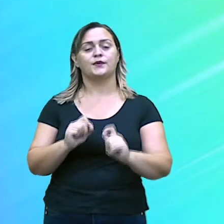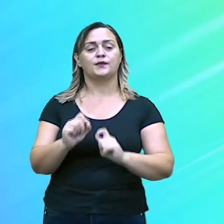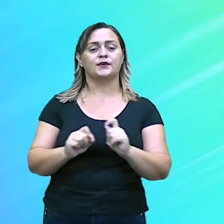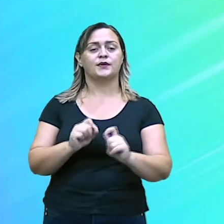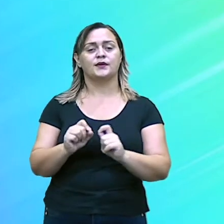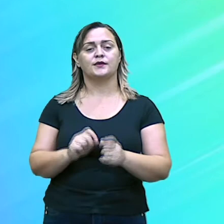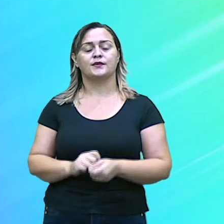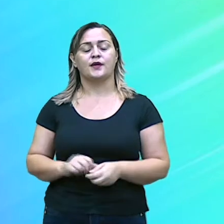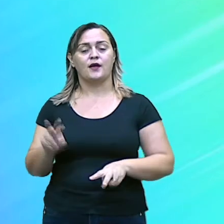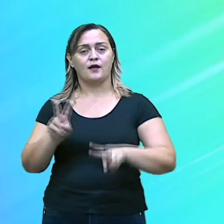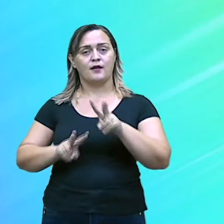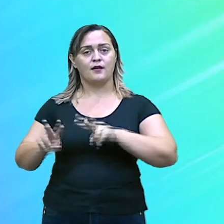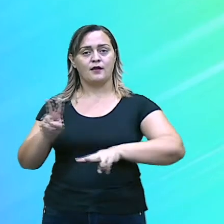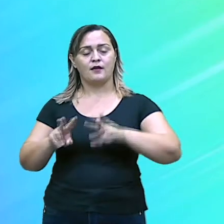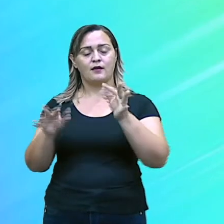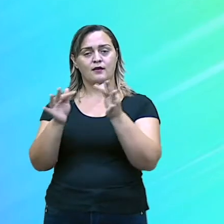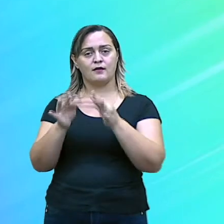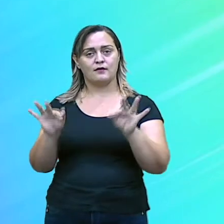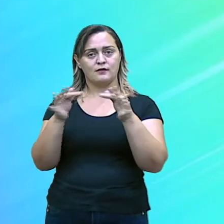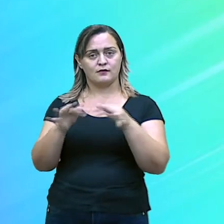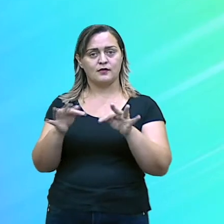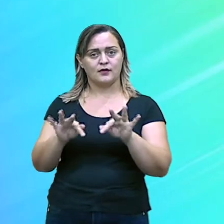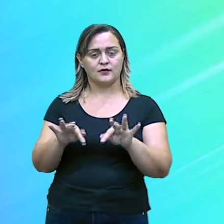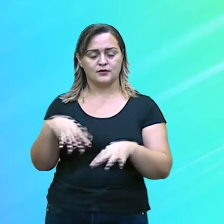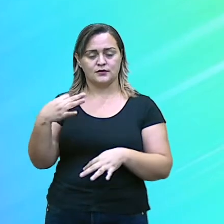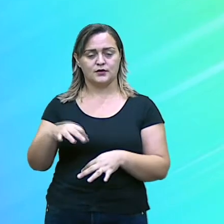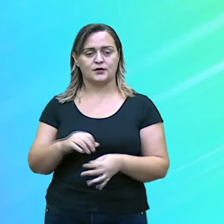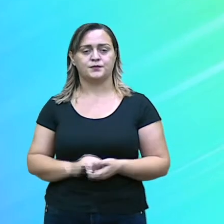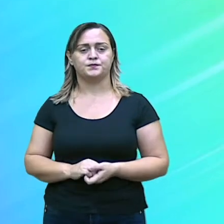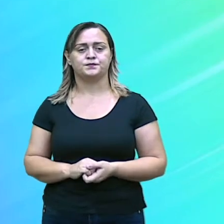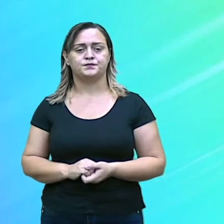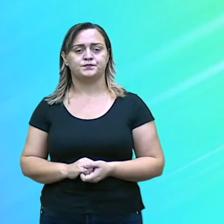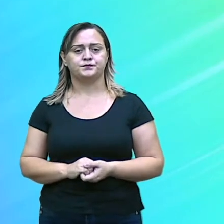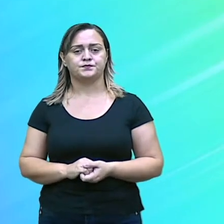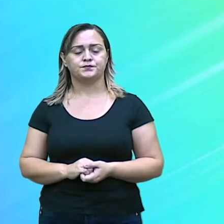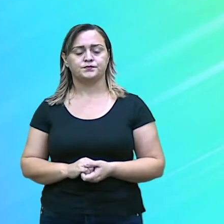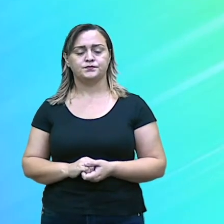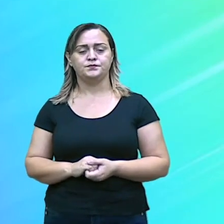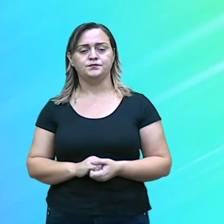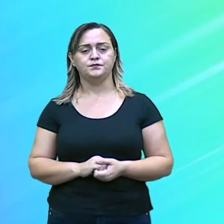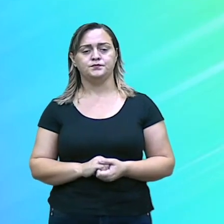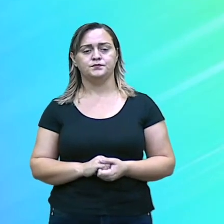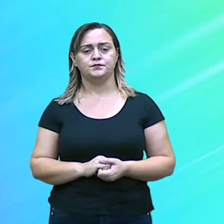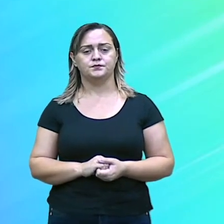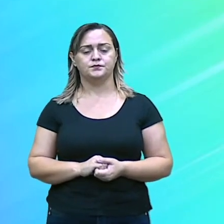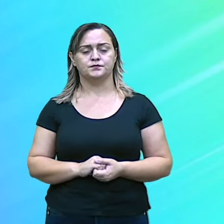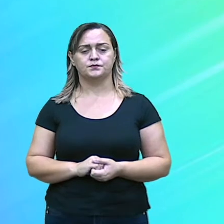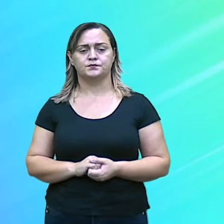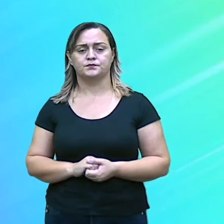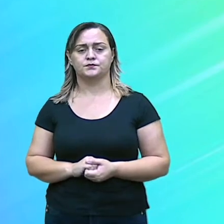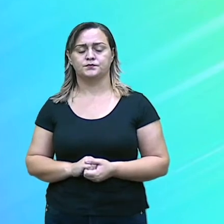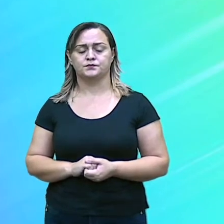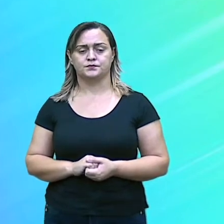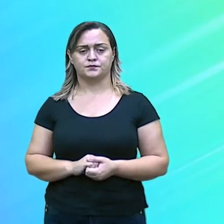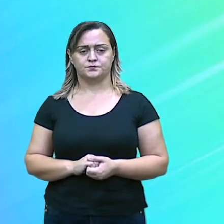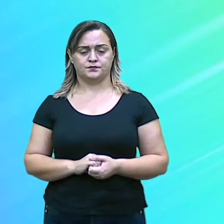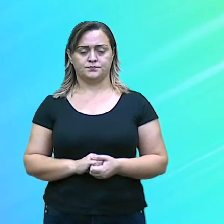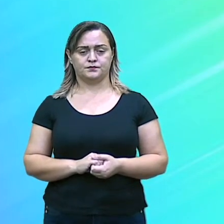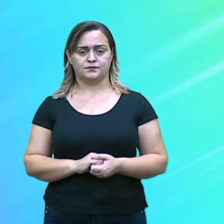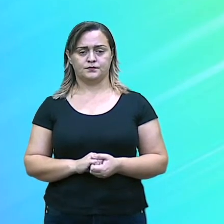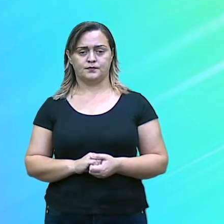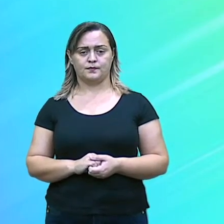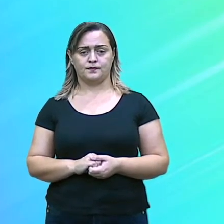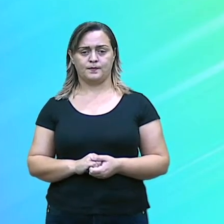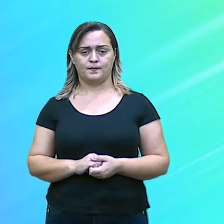análise sintática. Ótimo. Então, vamos lá. Deixa eu ficar aqui um pouquinho, né? Que aí eu acho que dá pra vocês verem melhor.